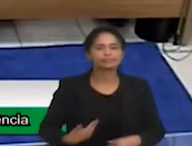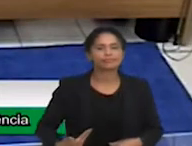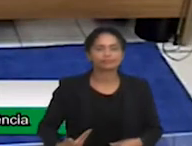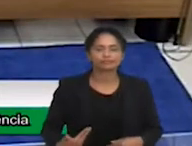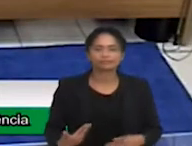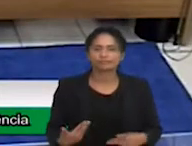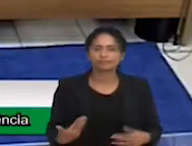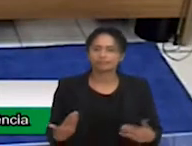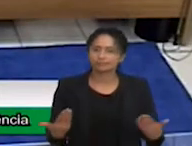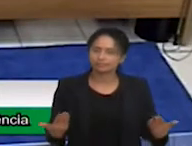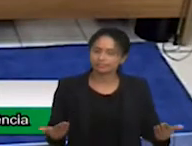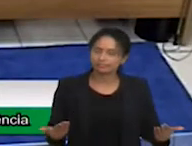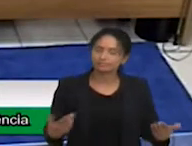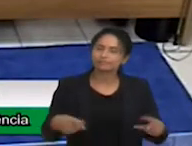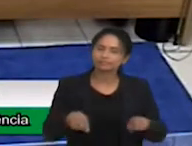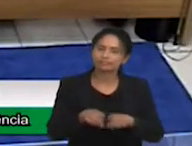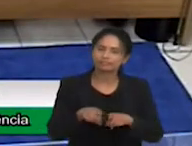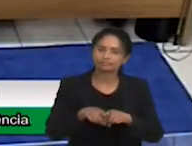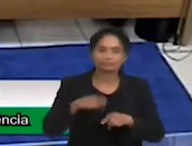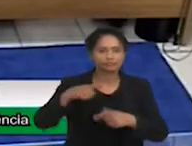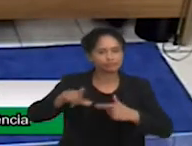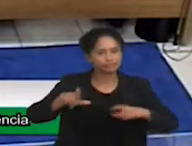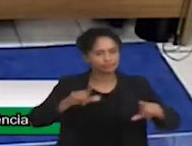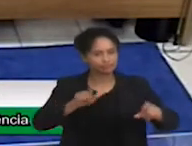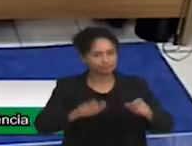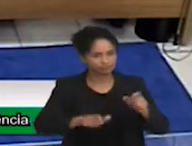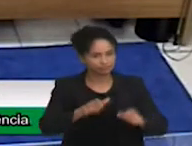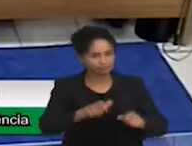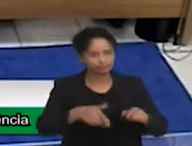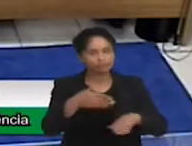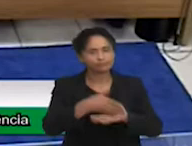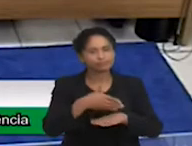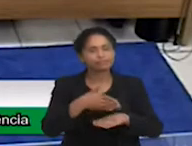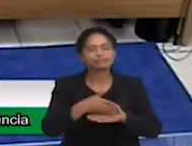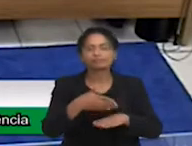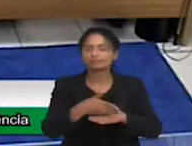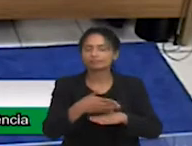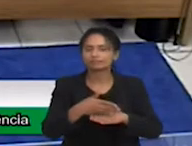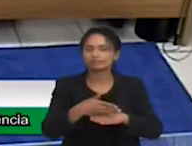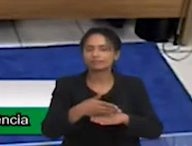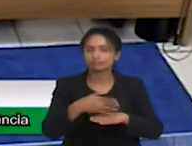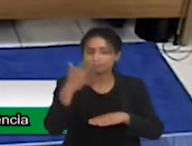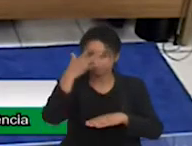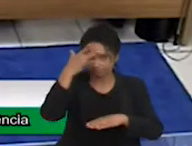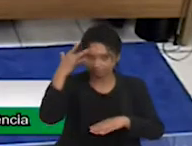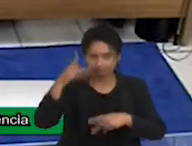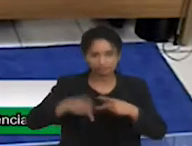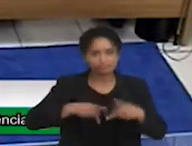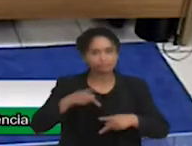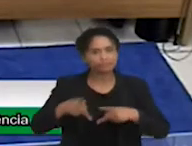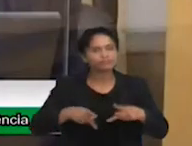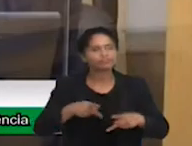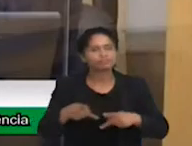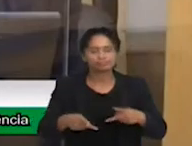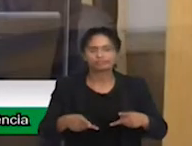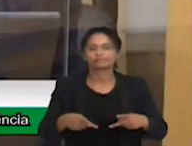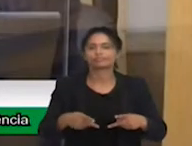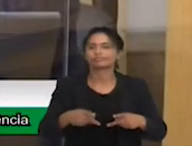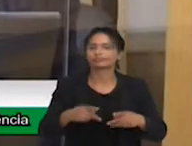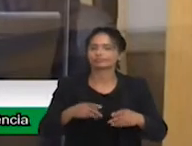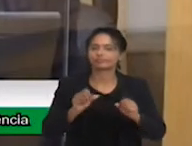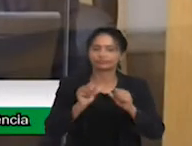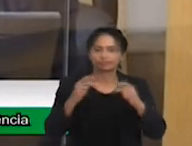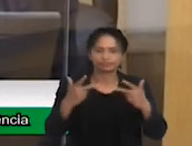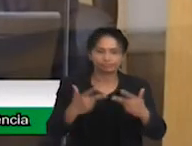os demais participantes da audiência pública, agradeço os munícipes presentes pela NET, TV Câmara, das redes